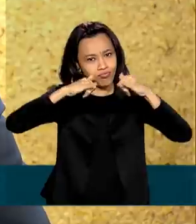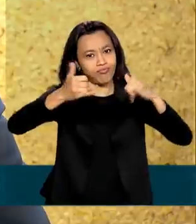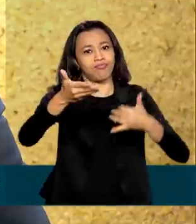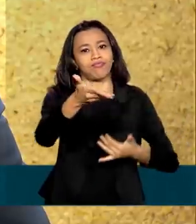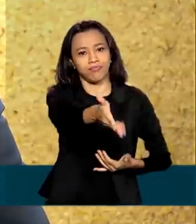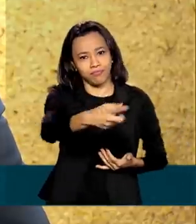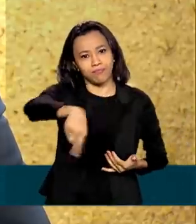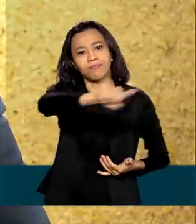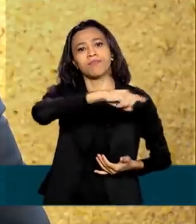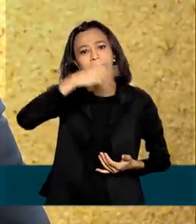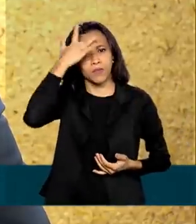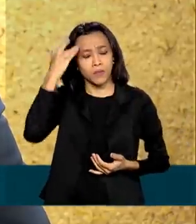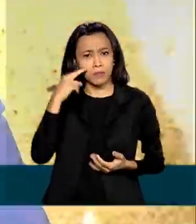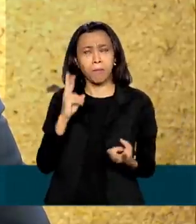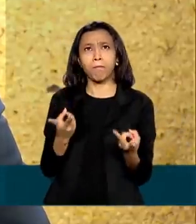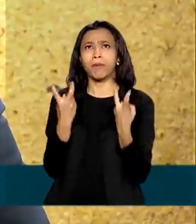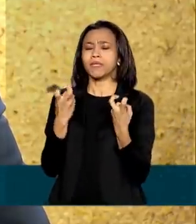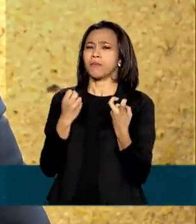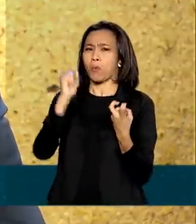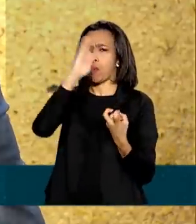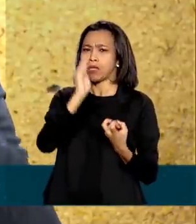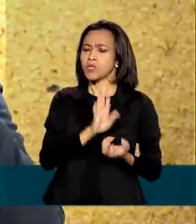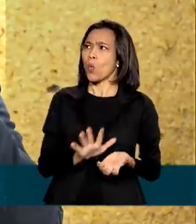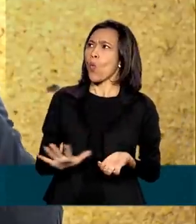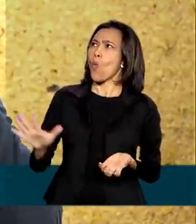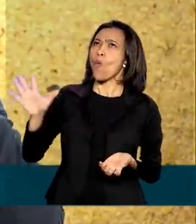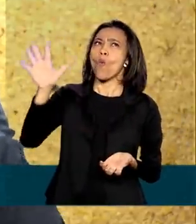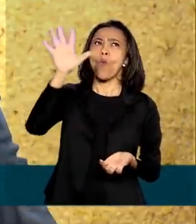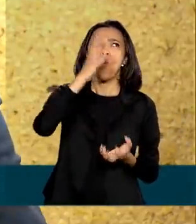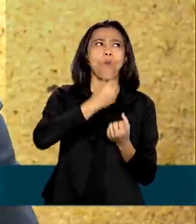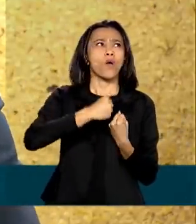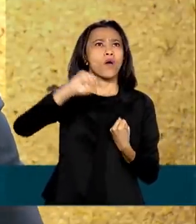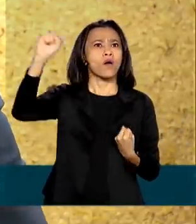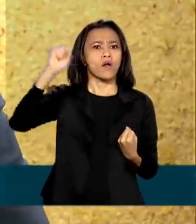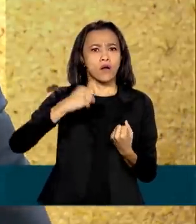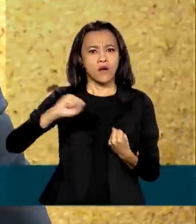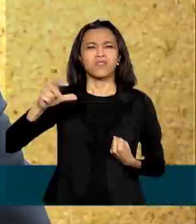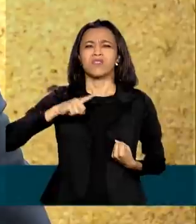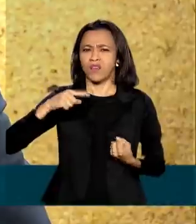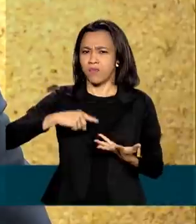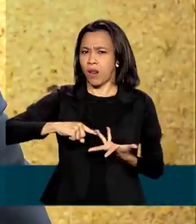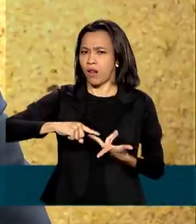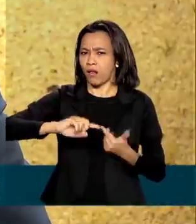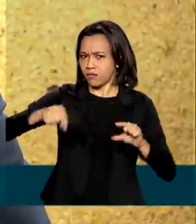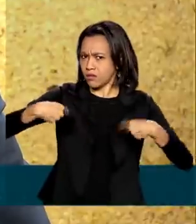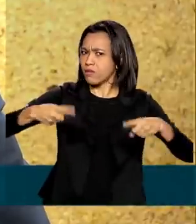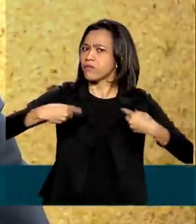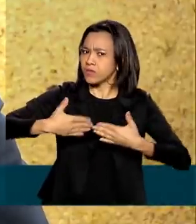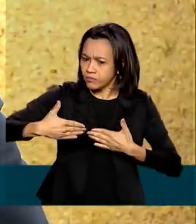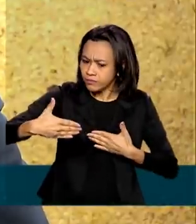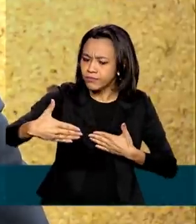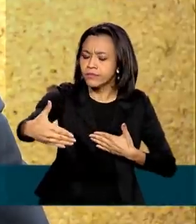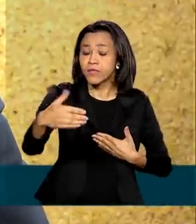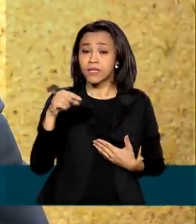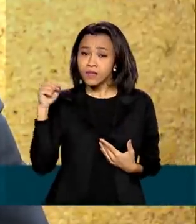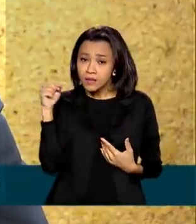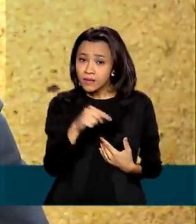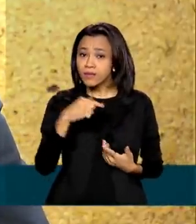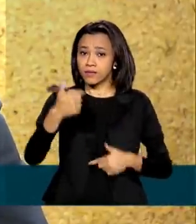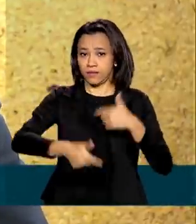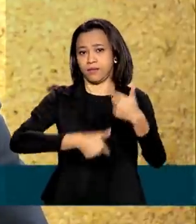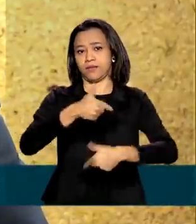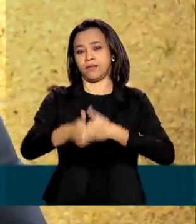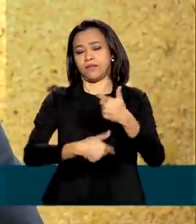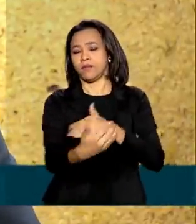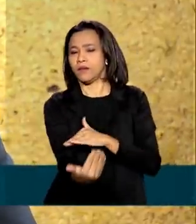nós vemos que o Brasil é grande e realmente tem muitos desafios pela frente. E esse trabalho ajuda também, a